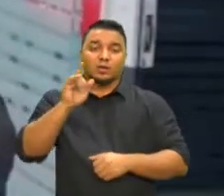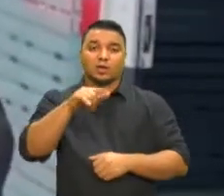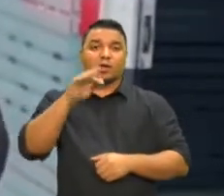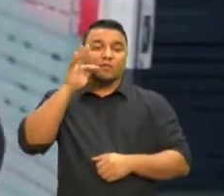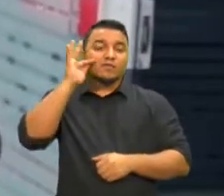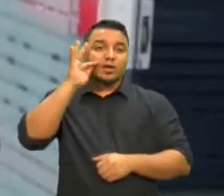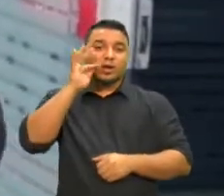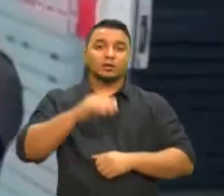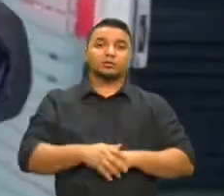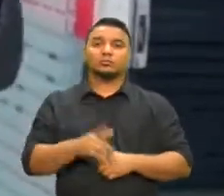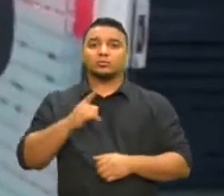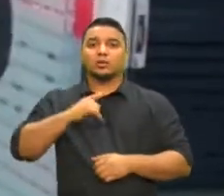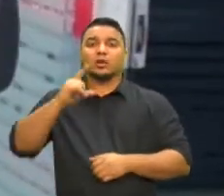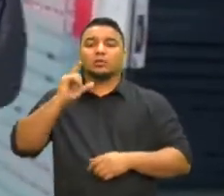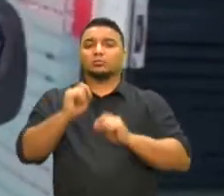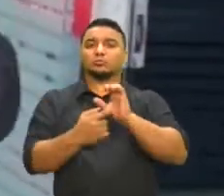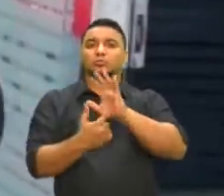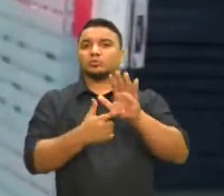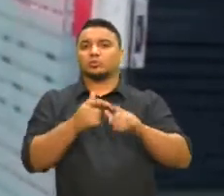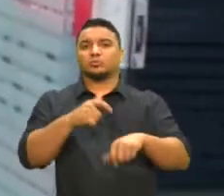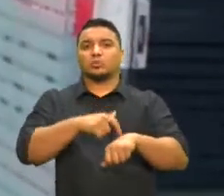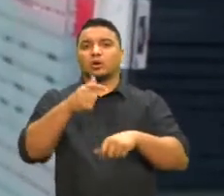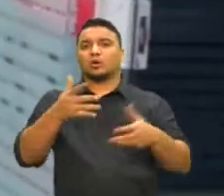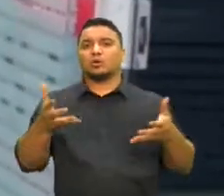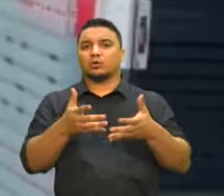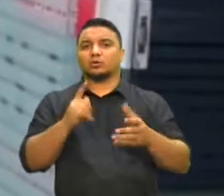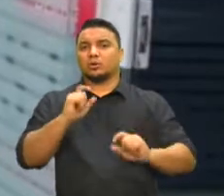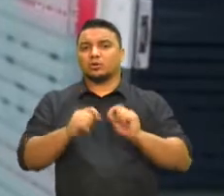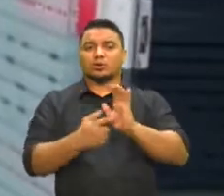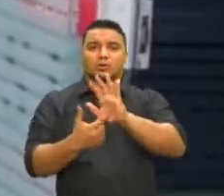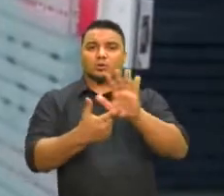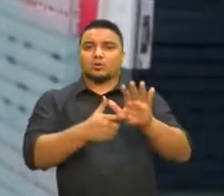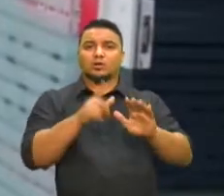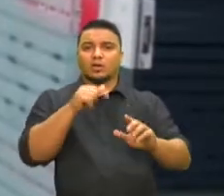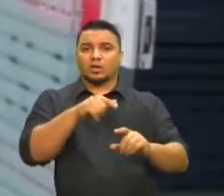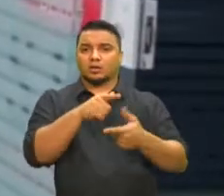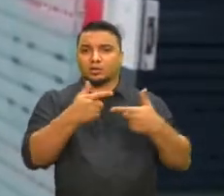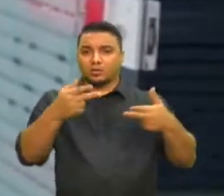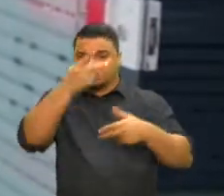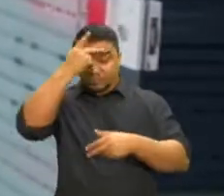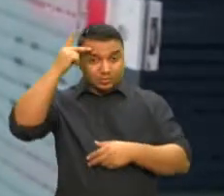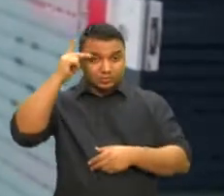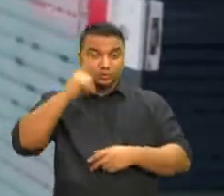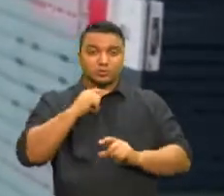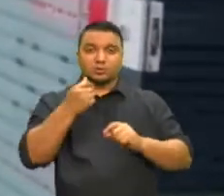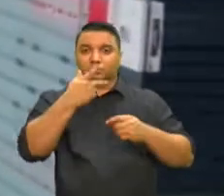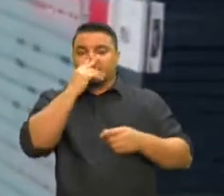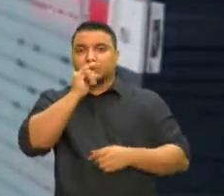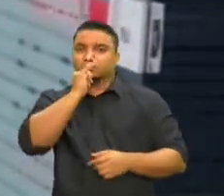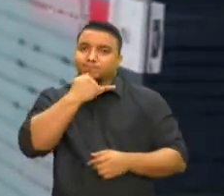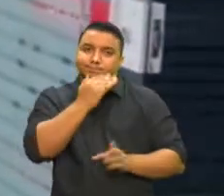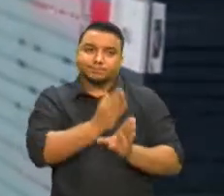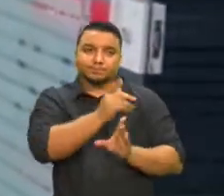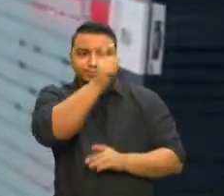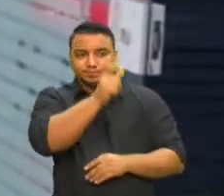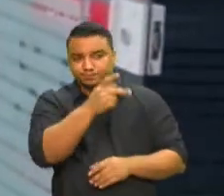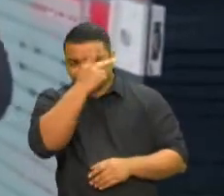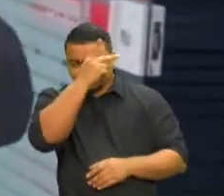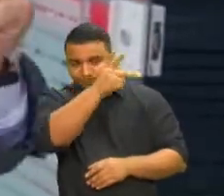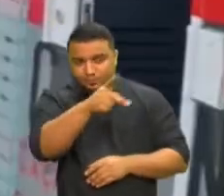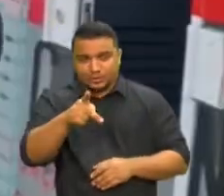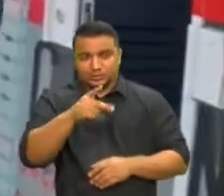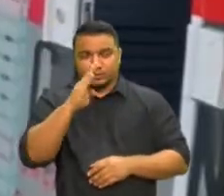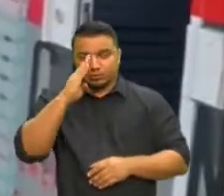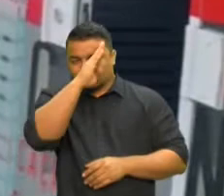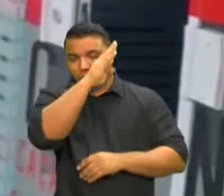pesquisa é o retrato do momento e que os dados mostram que as pessoas vêm se decepcionando com o presidente Bolsonaro.